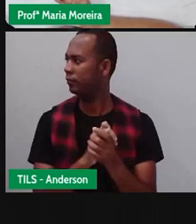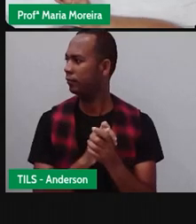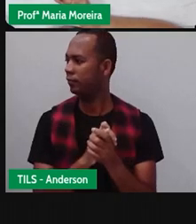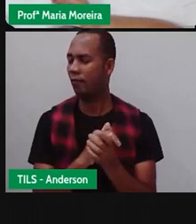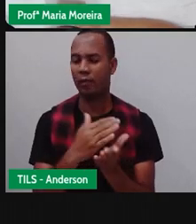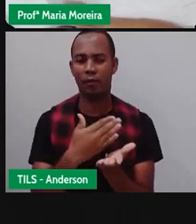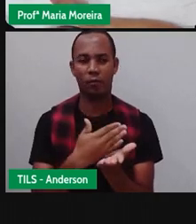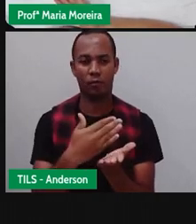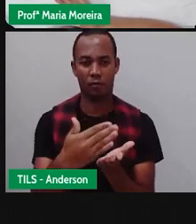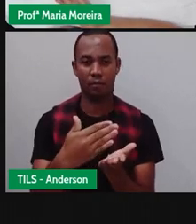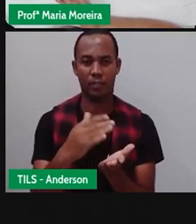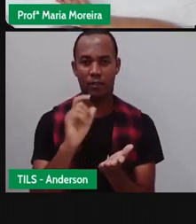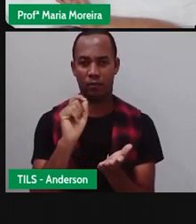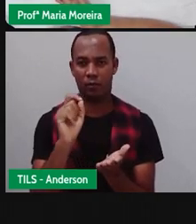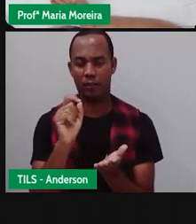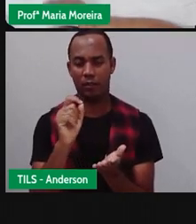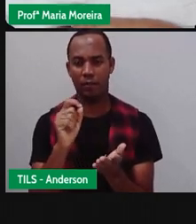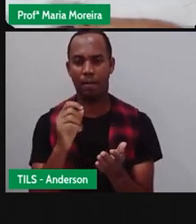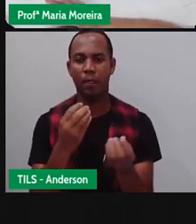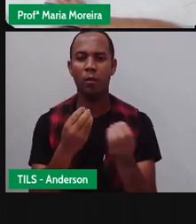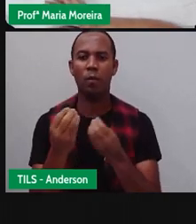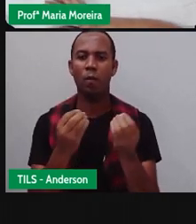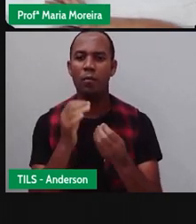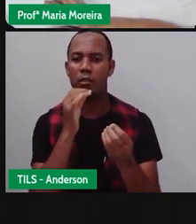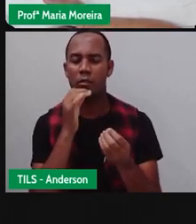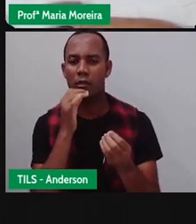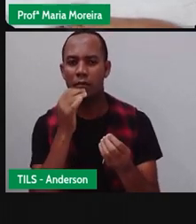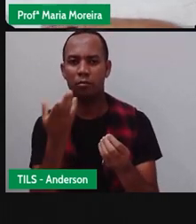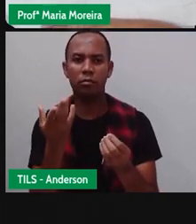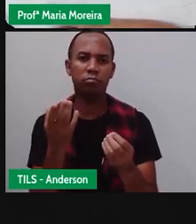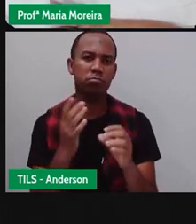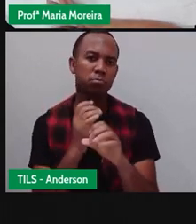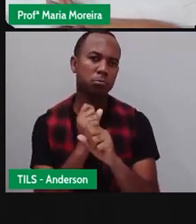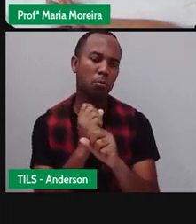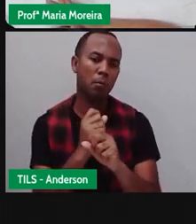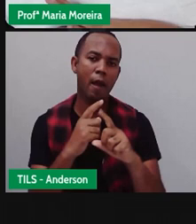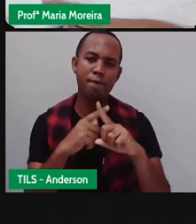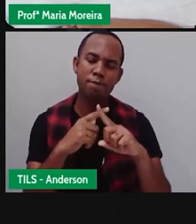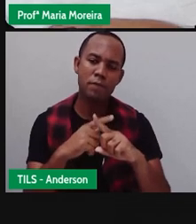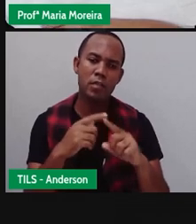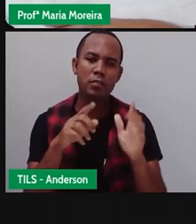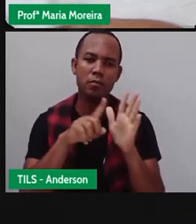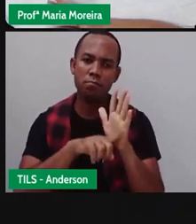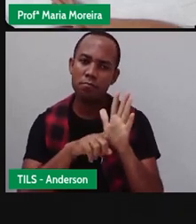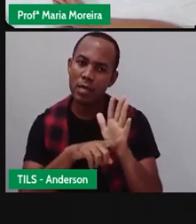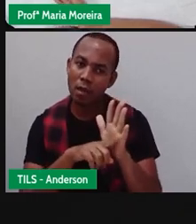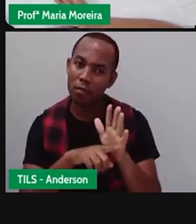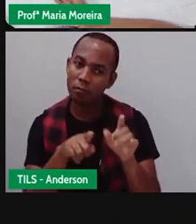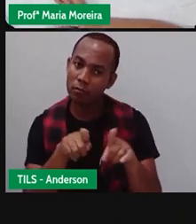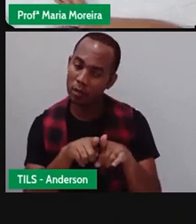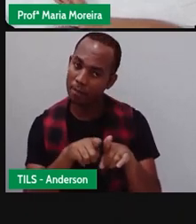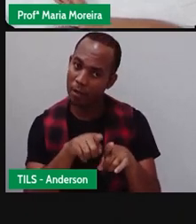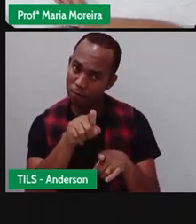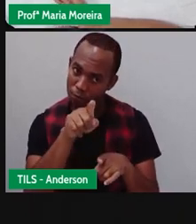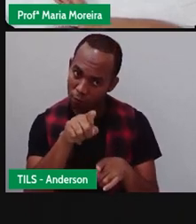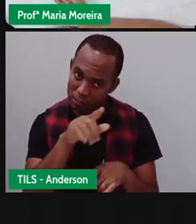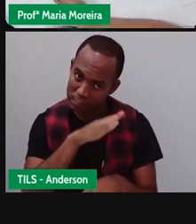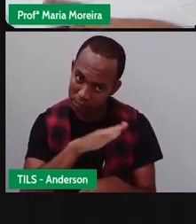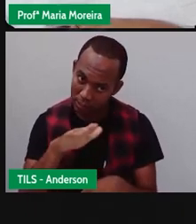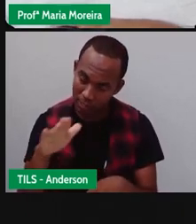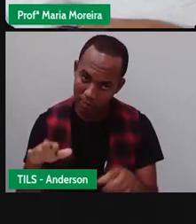a gente vai começar a fazer as resoluções de problema. Pró trouxe aí para vocês várias situações, problemas, né? Envolvendo os meios de